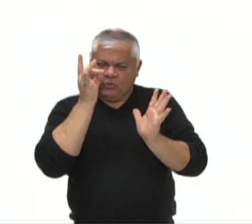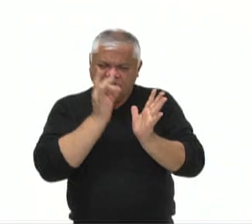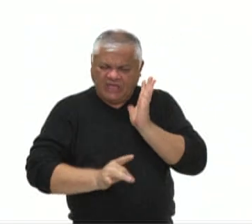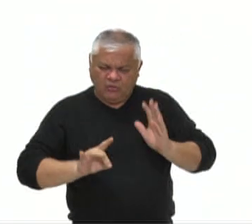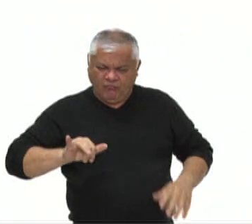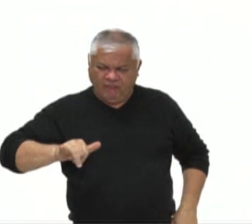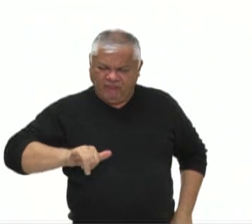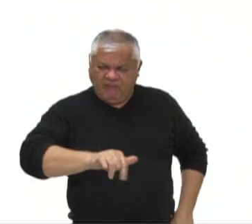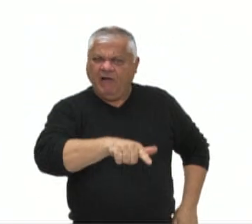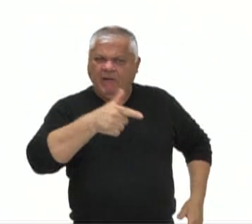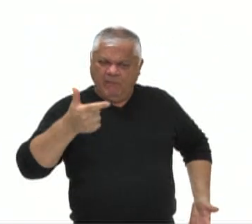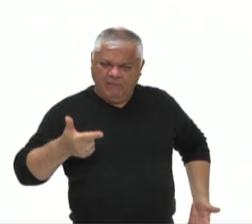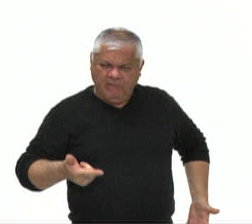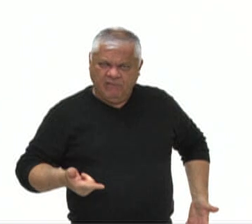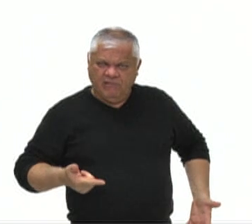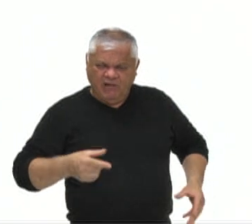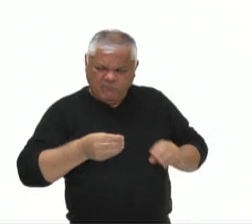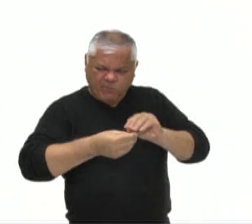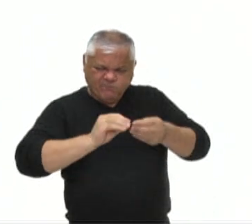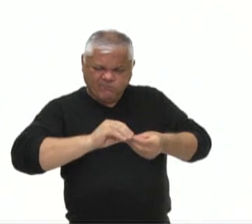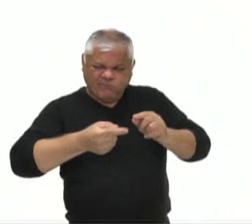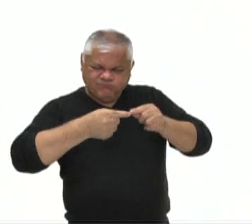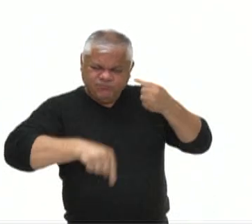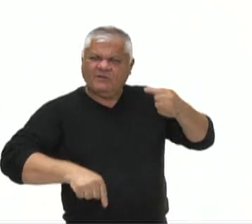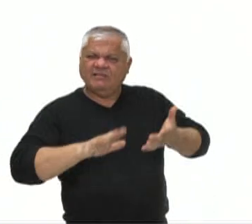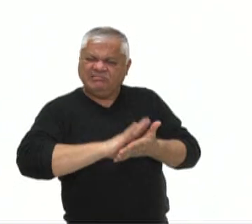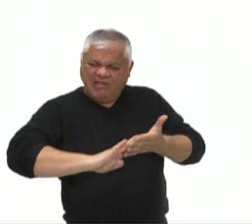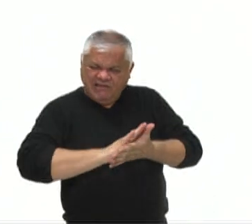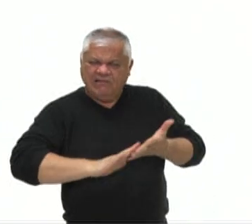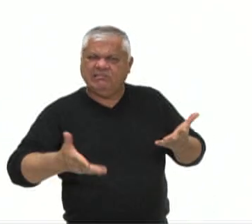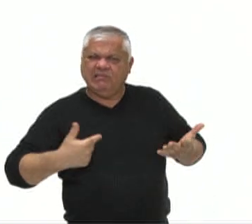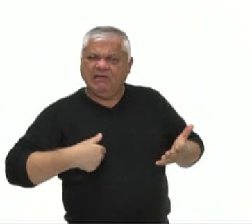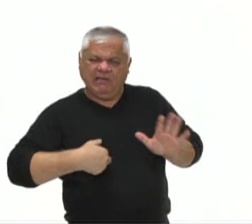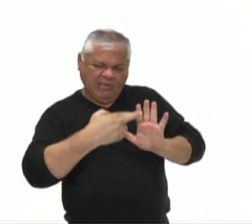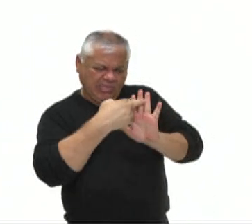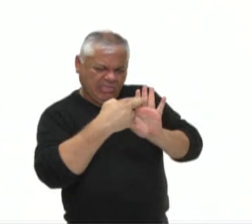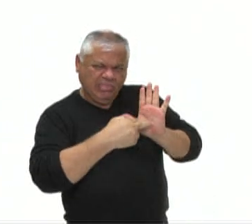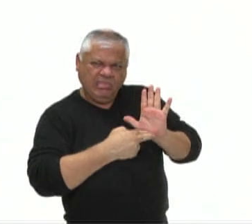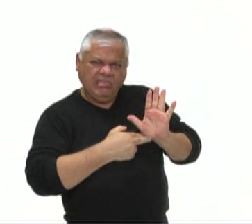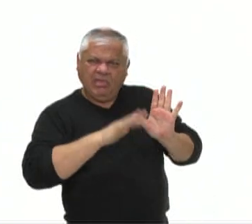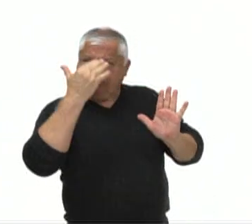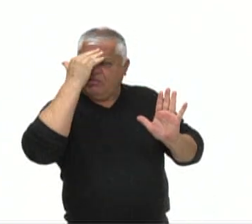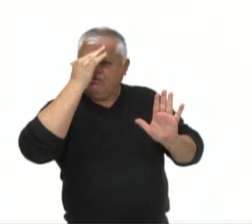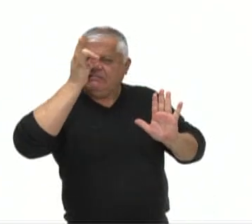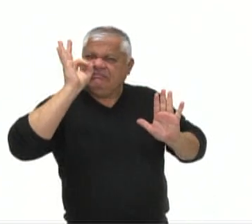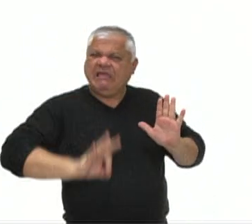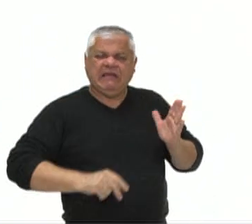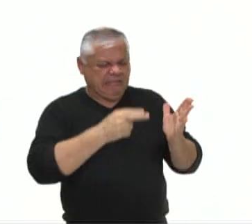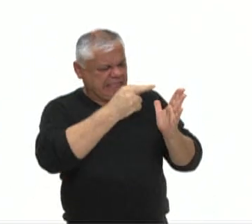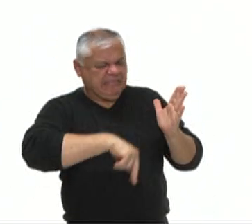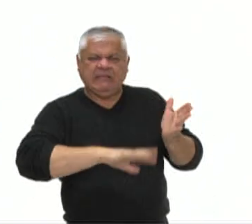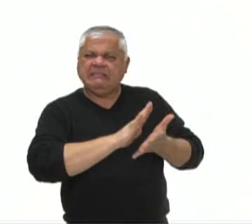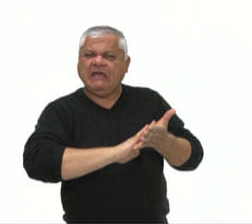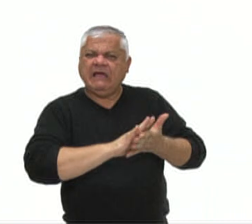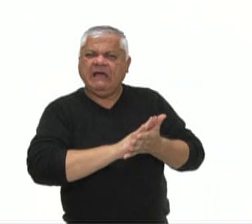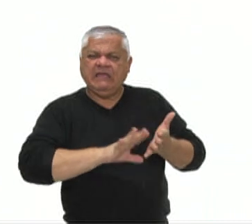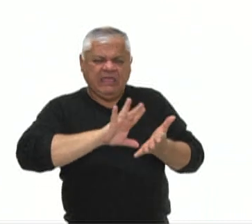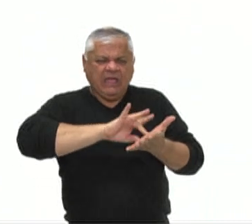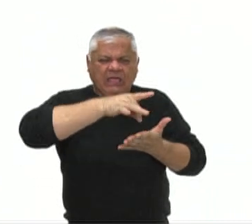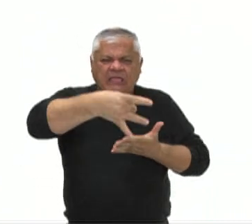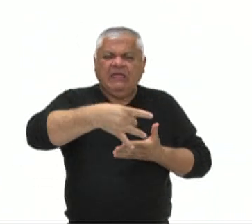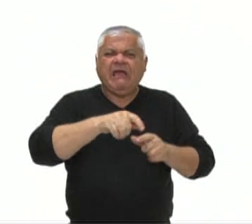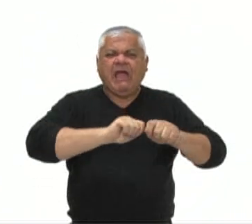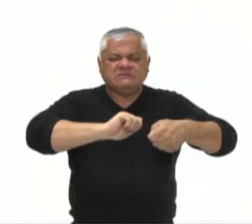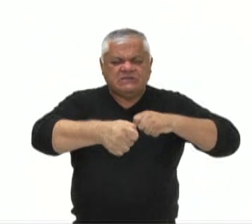avião. Nada encaixou direito. As instruções estavam incompreensíveis. Os decalques rasgaram.